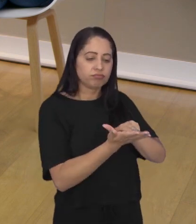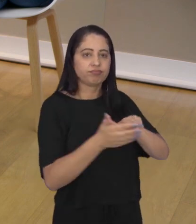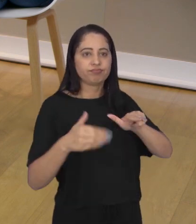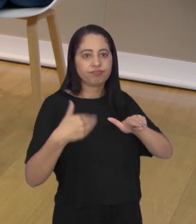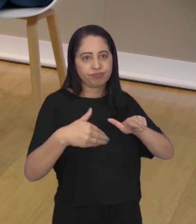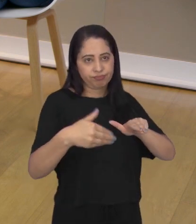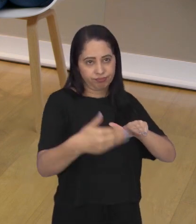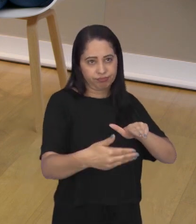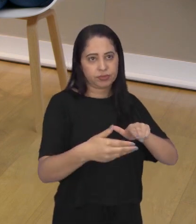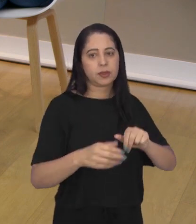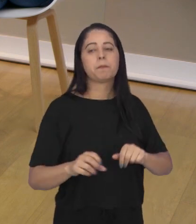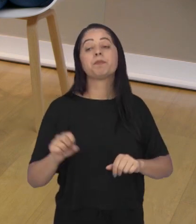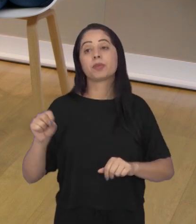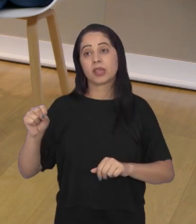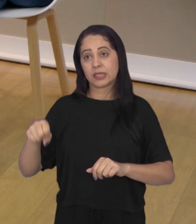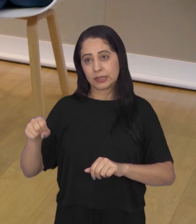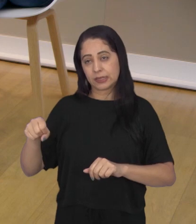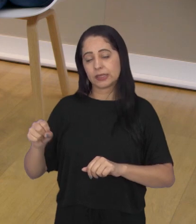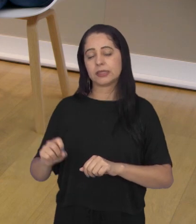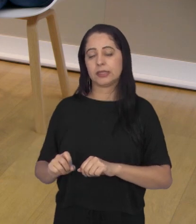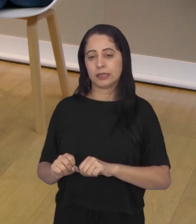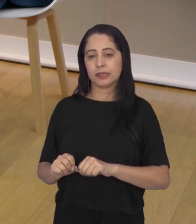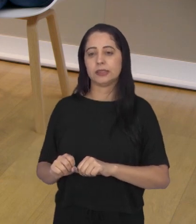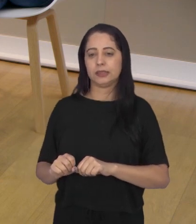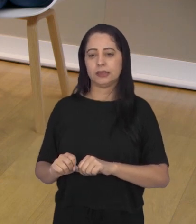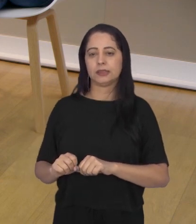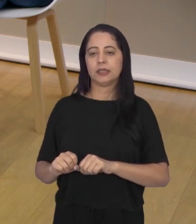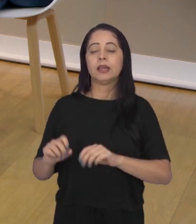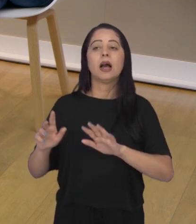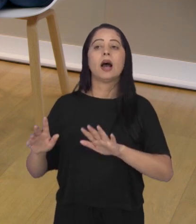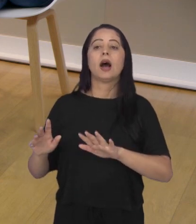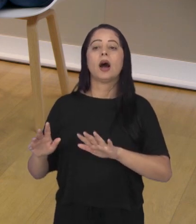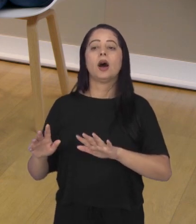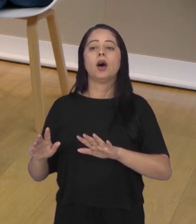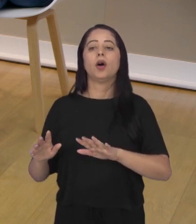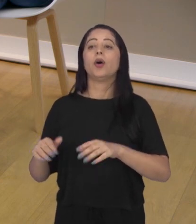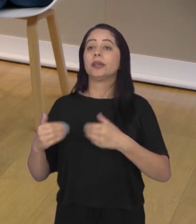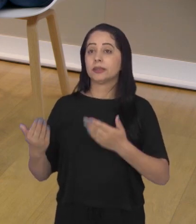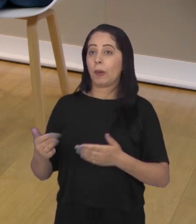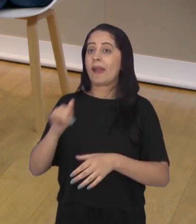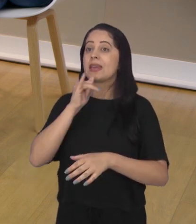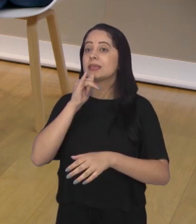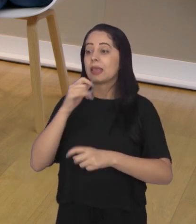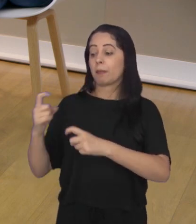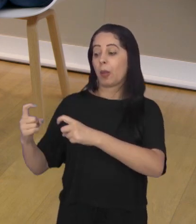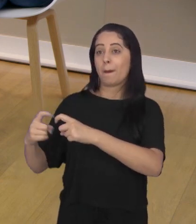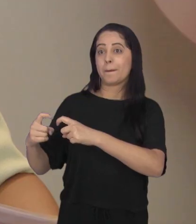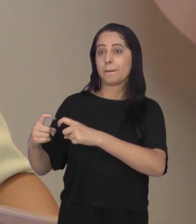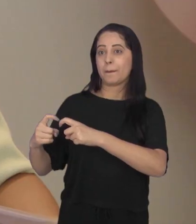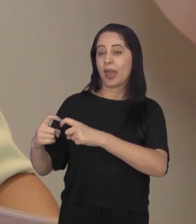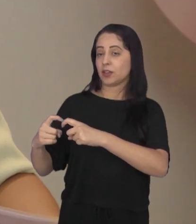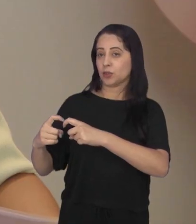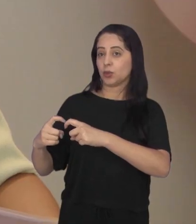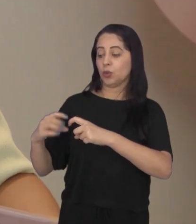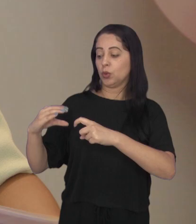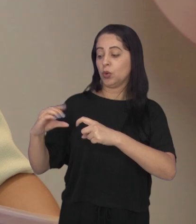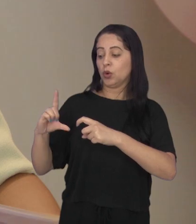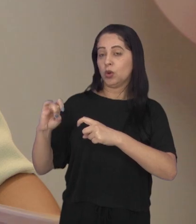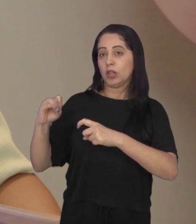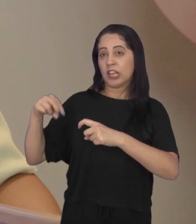numa internação, né? Que é o principal objetivo, né? Sim. precisar passar. E veja como é, para o médico, né? Como